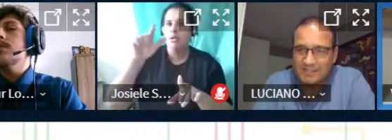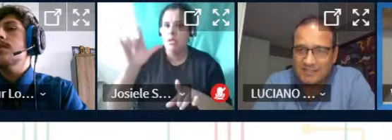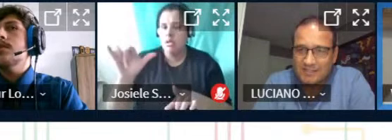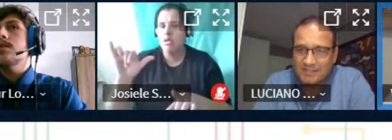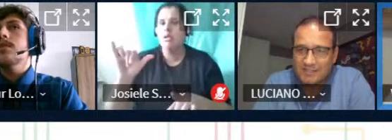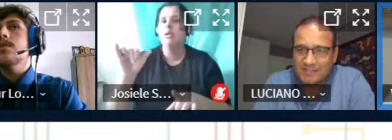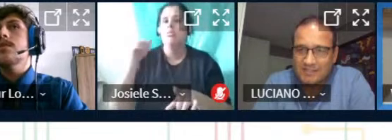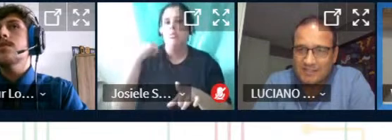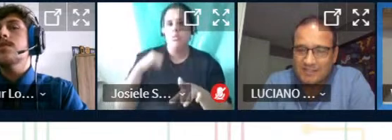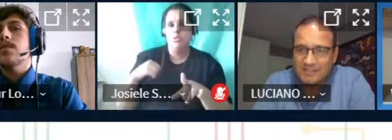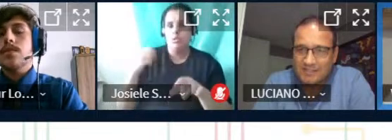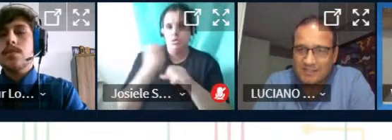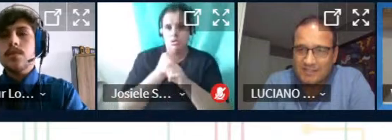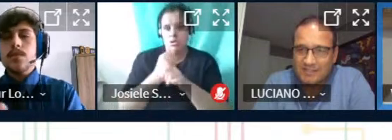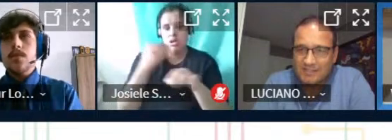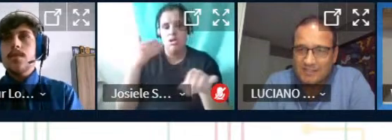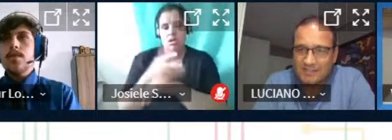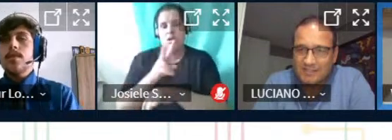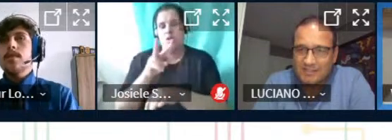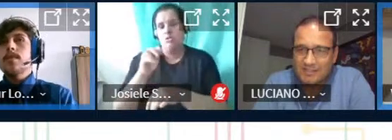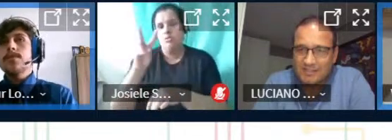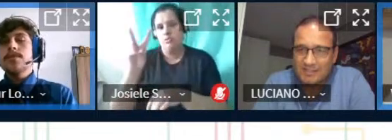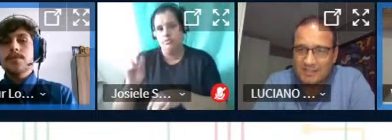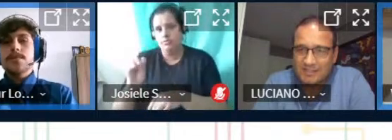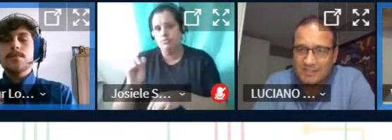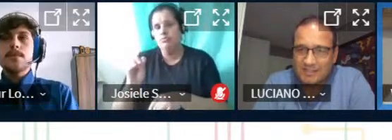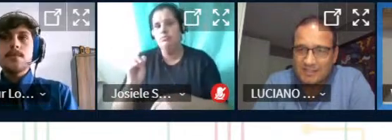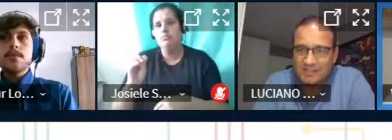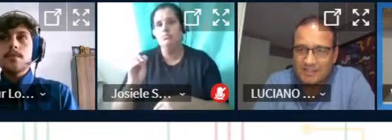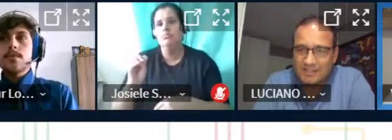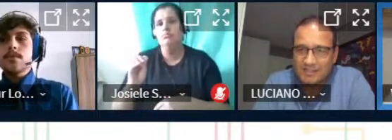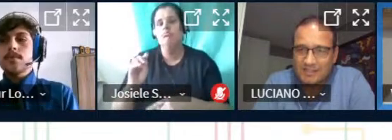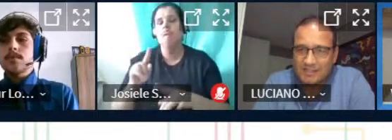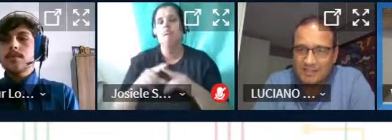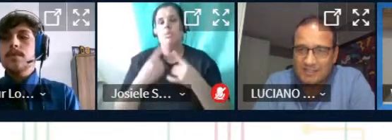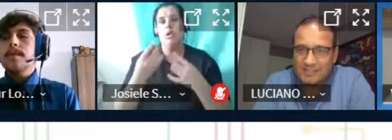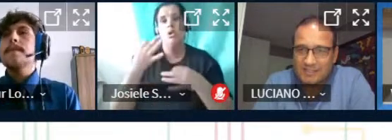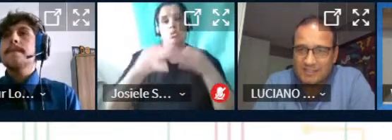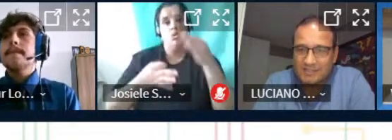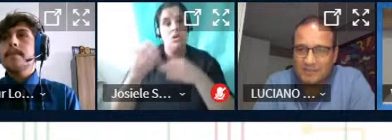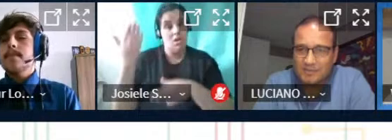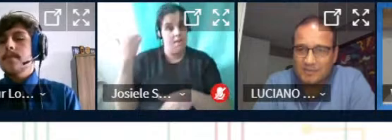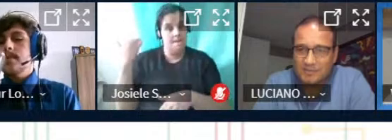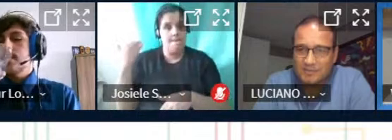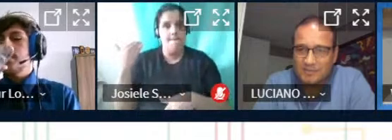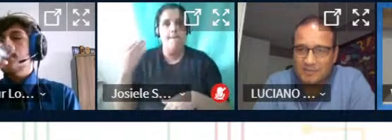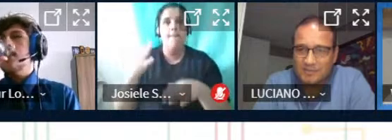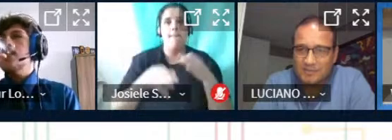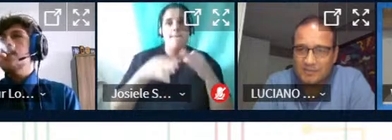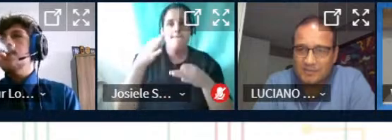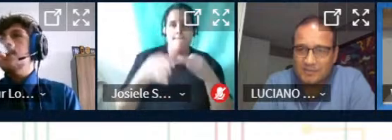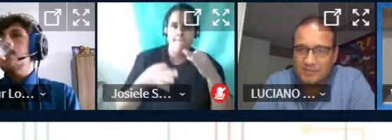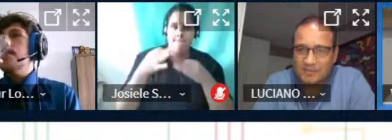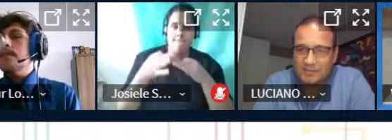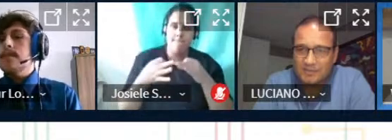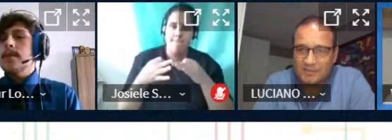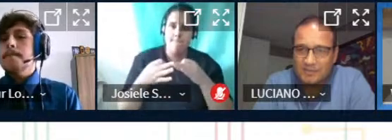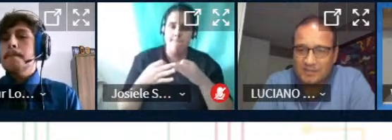eles entraram com a gente em 2020 mas na verdade esse projeto é anterior esse projeto ele foi